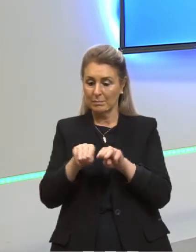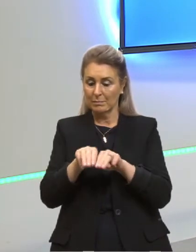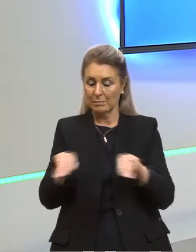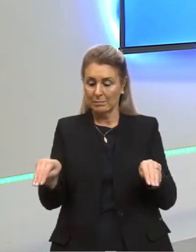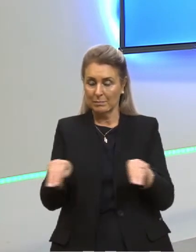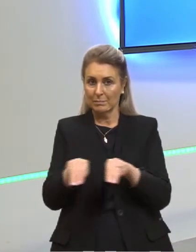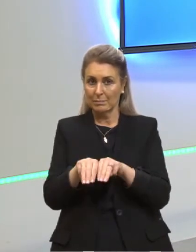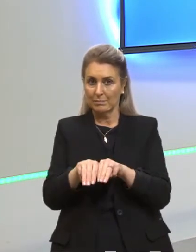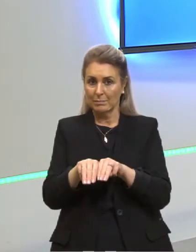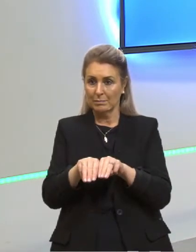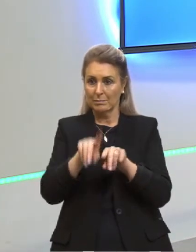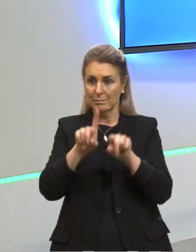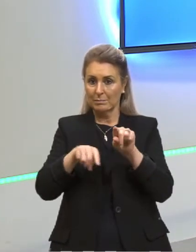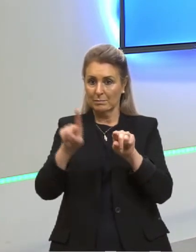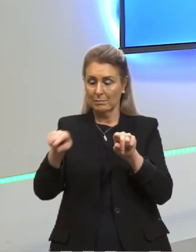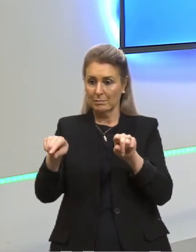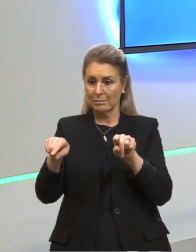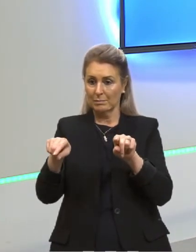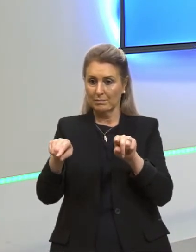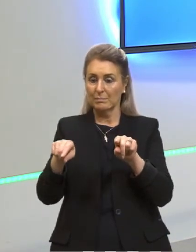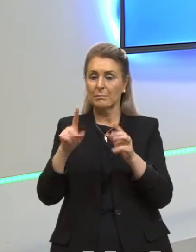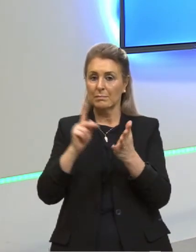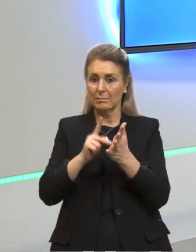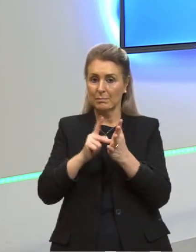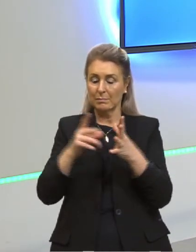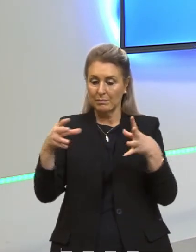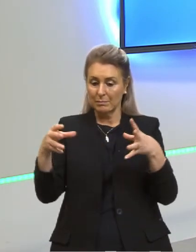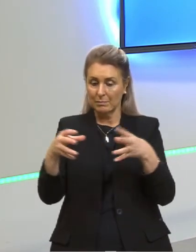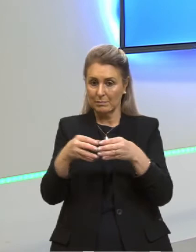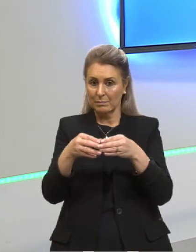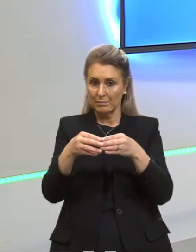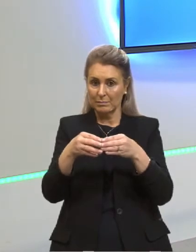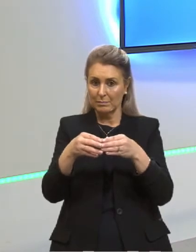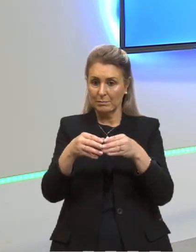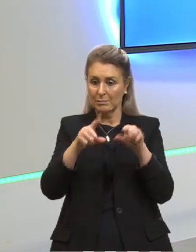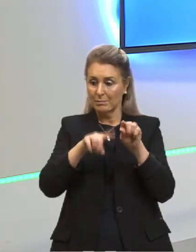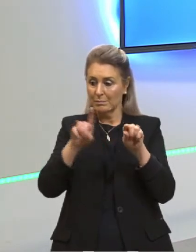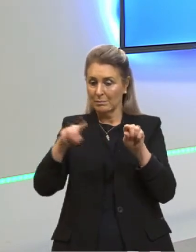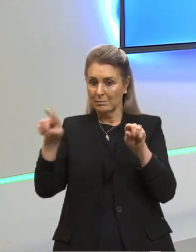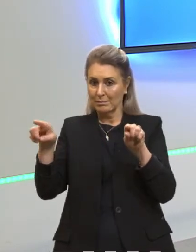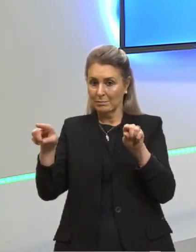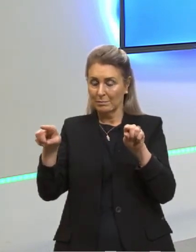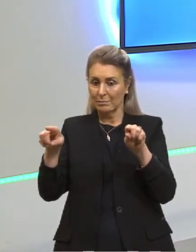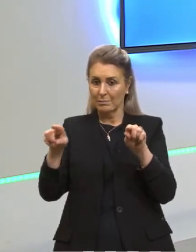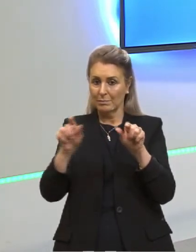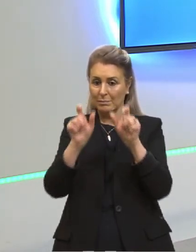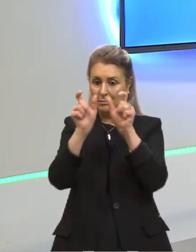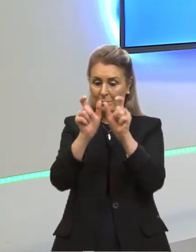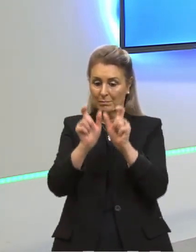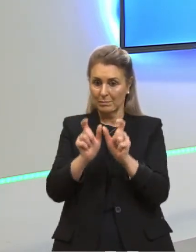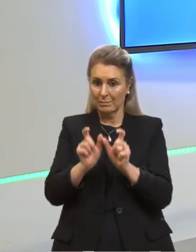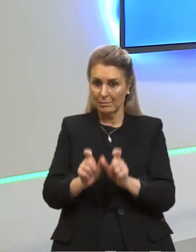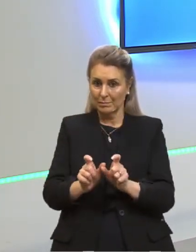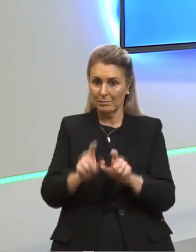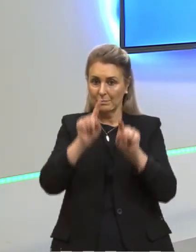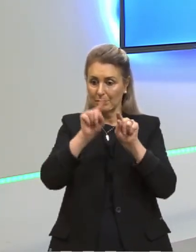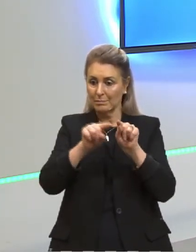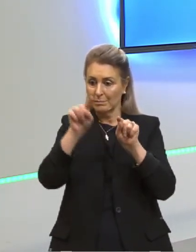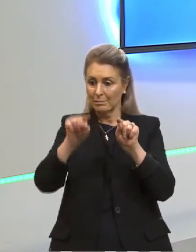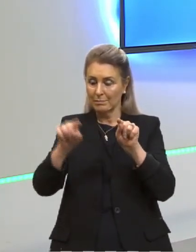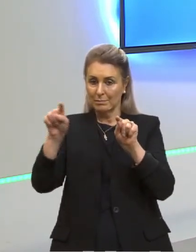elas são, na verdade, pacotes de ondas, são uma partícula ondulatória.